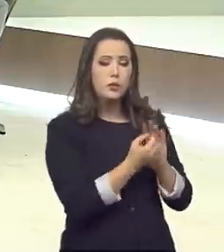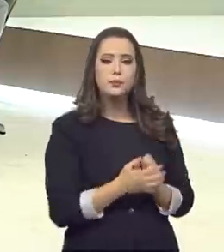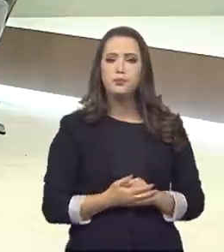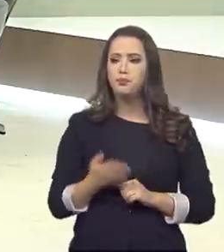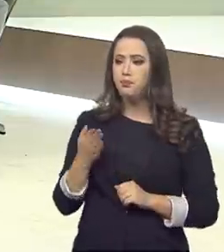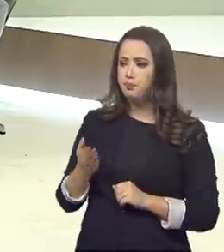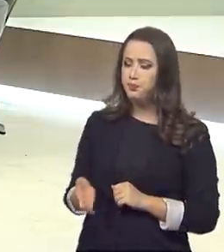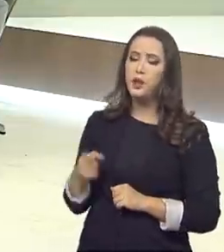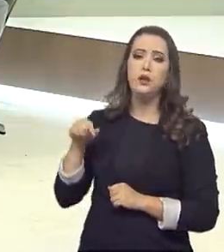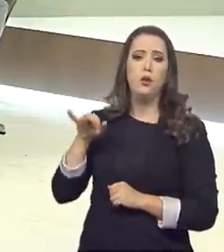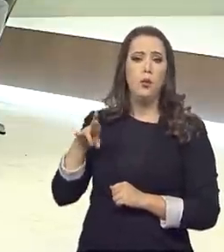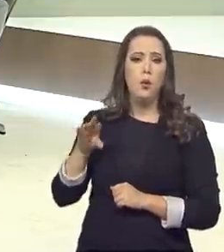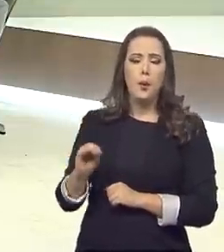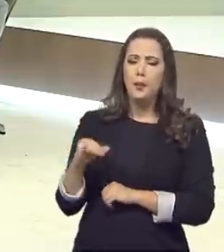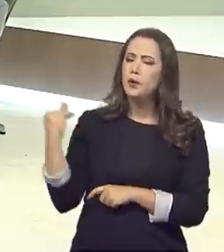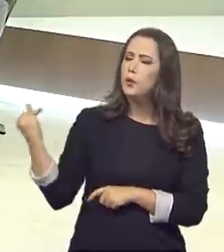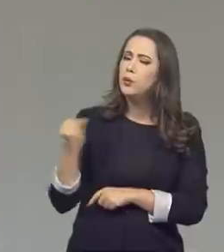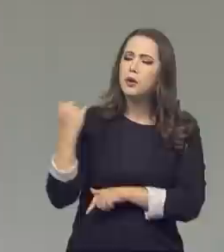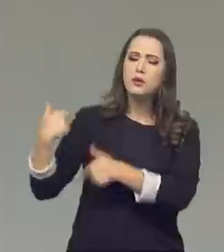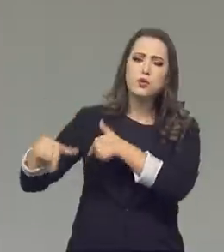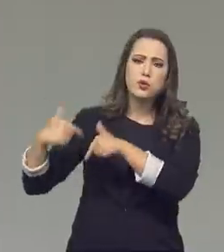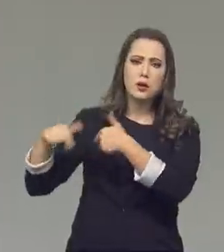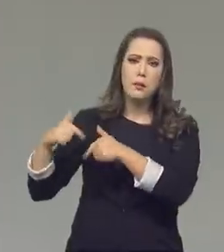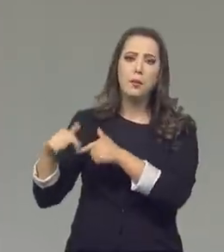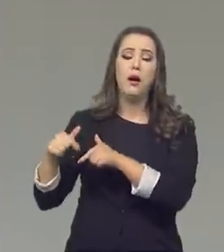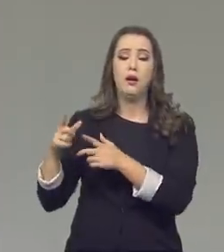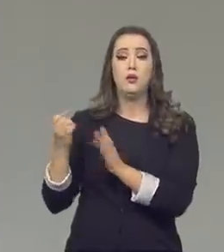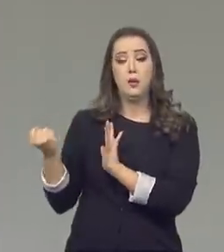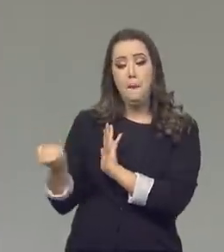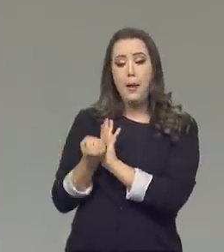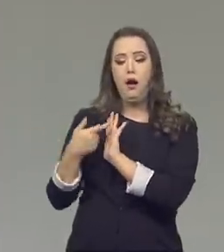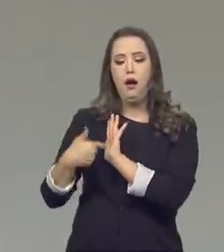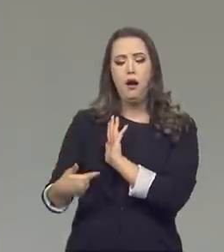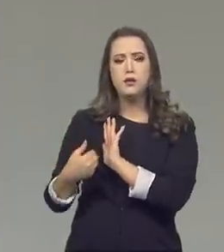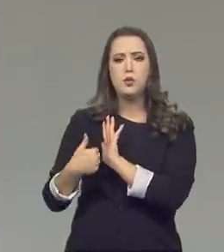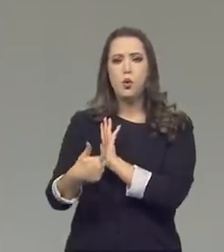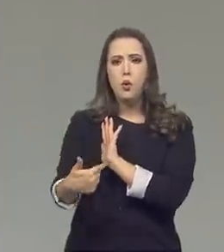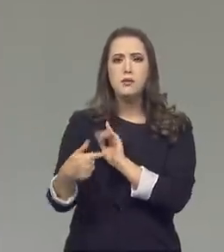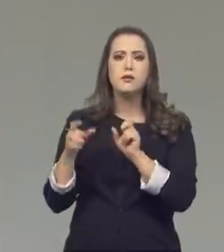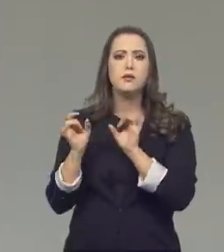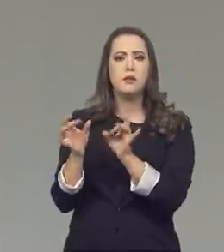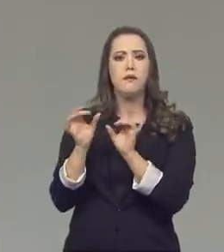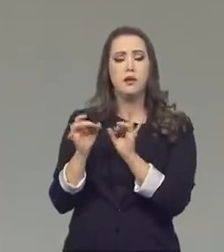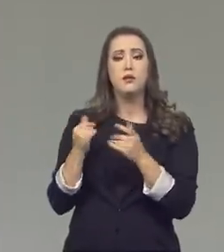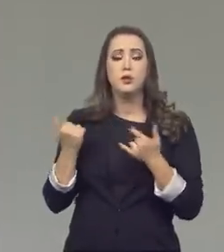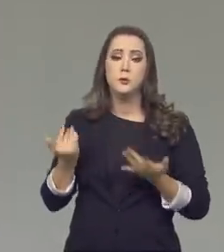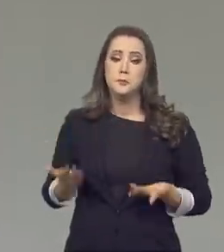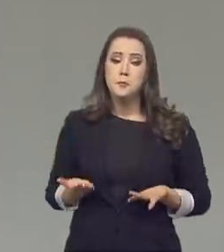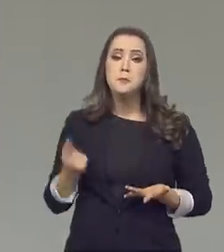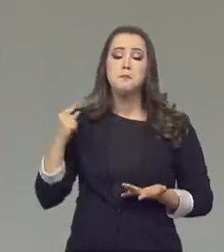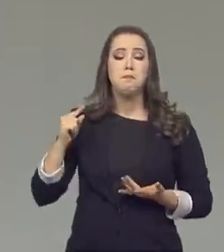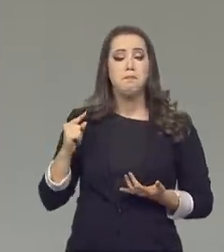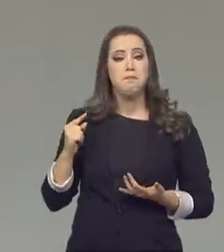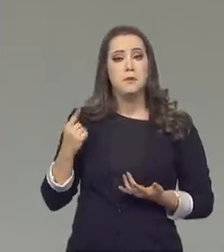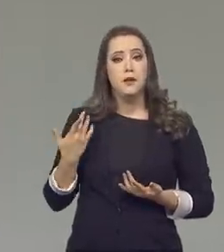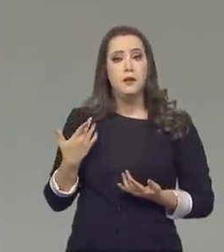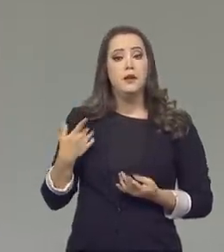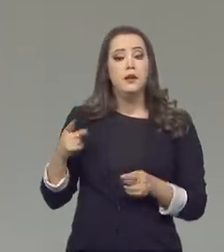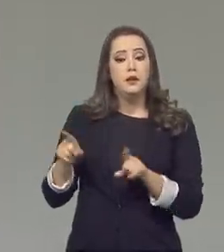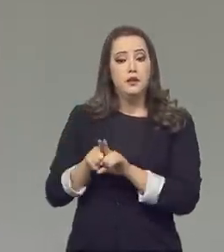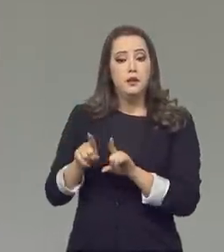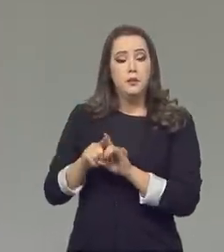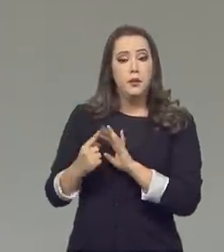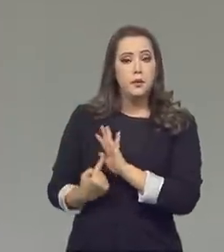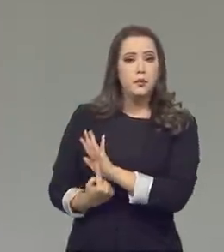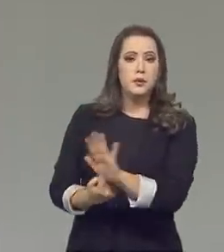Inmetro, então, tem uma função central nessa acreditação dos produtos, nessa certificação dos produtos, até na inserção do